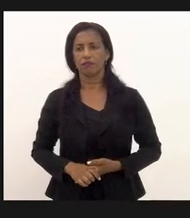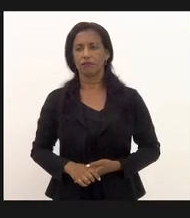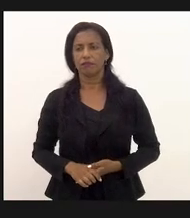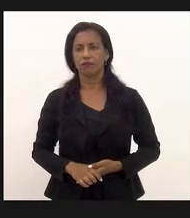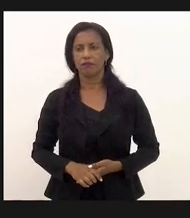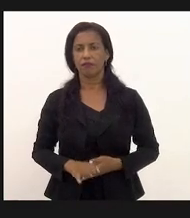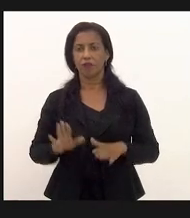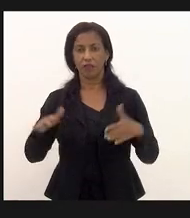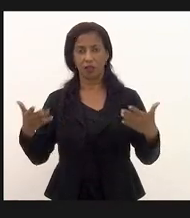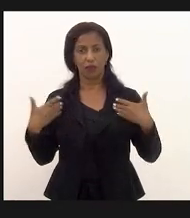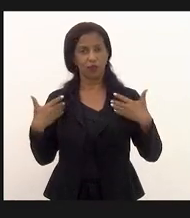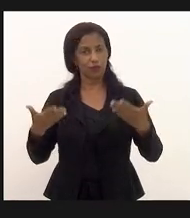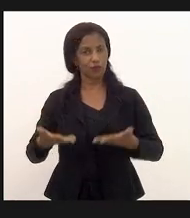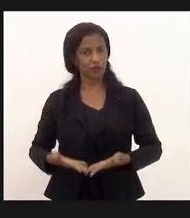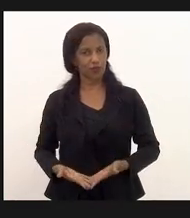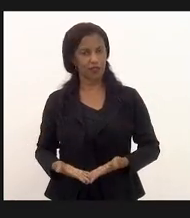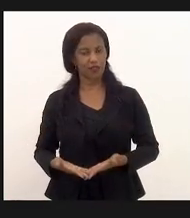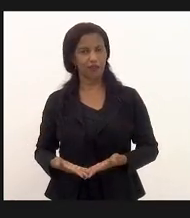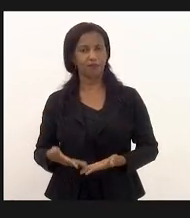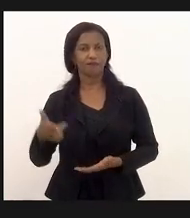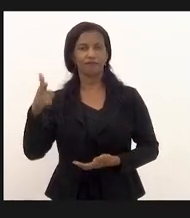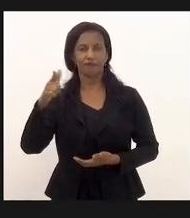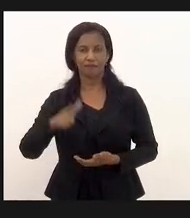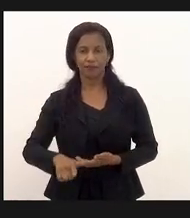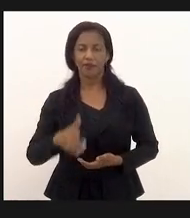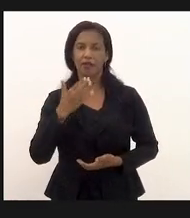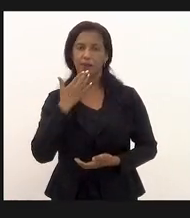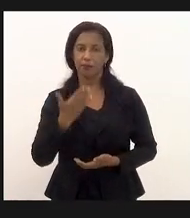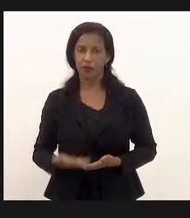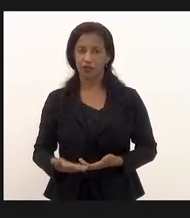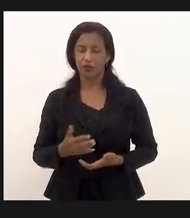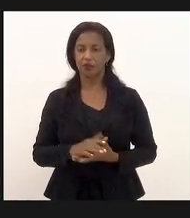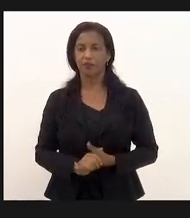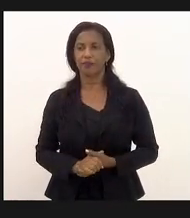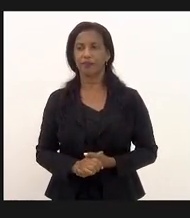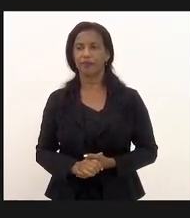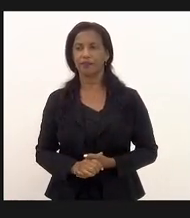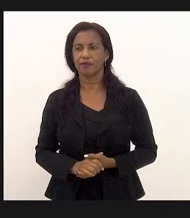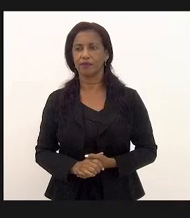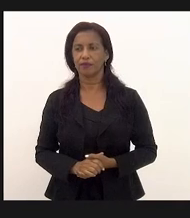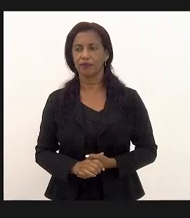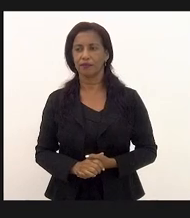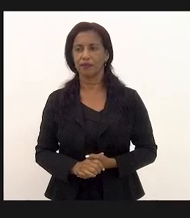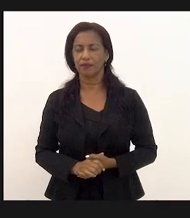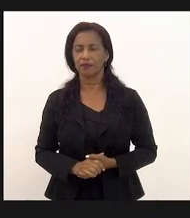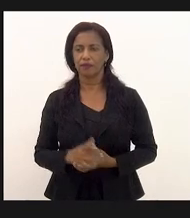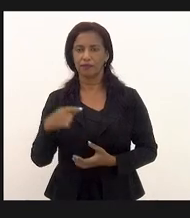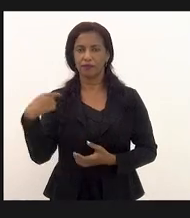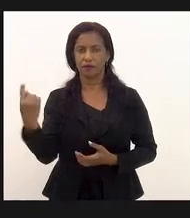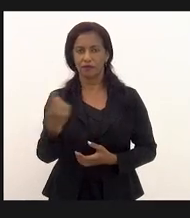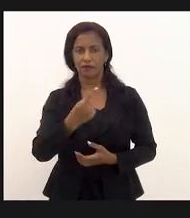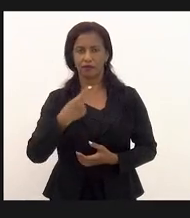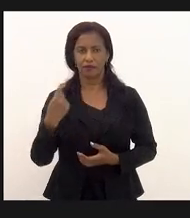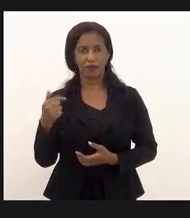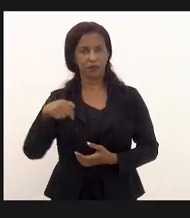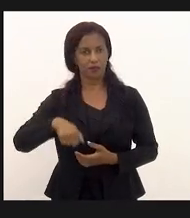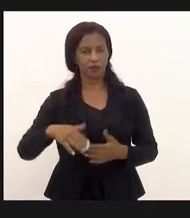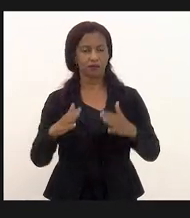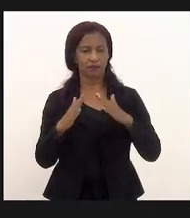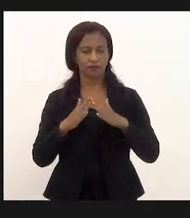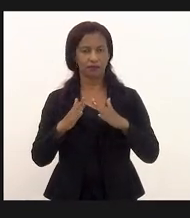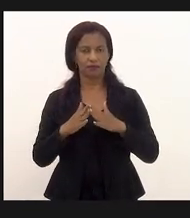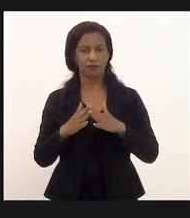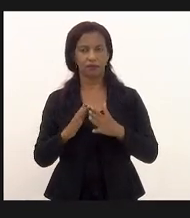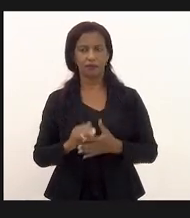então eu estou aqui mais uma vez pedindo pedindo para que nós dessa casa